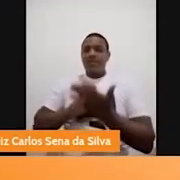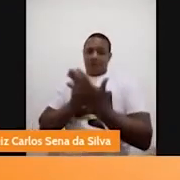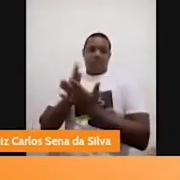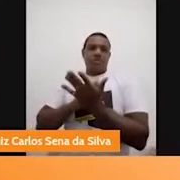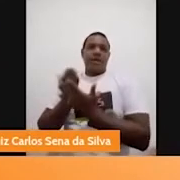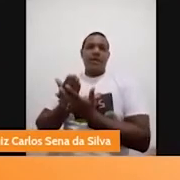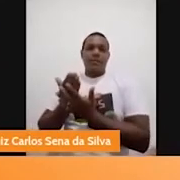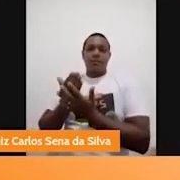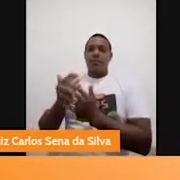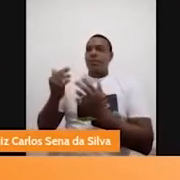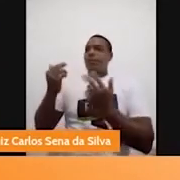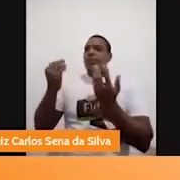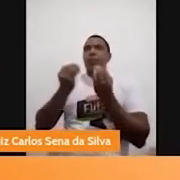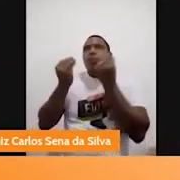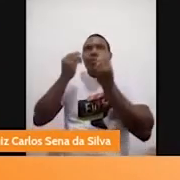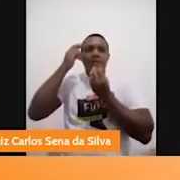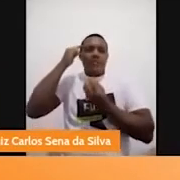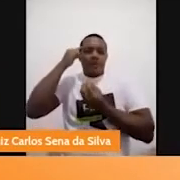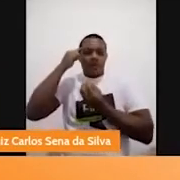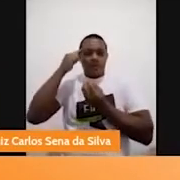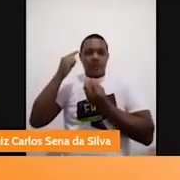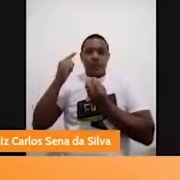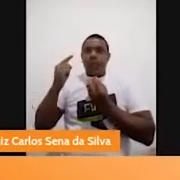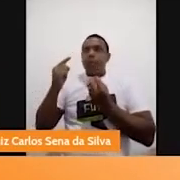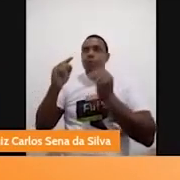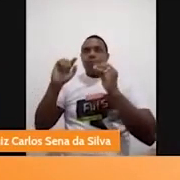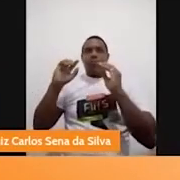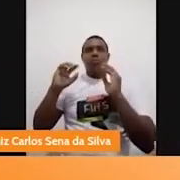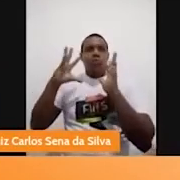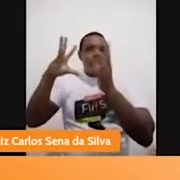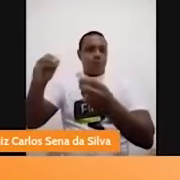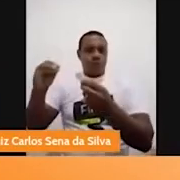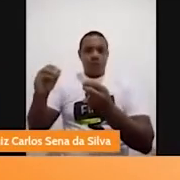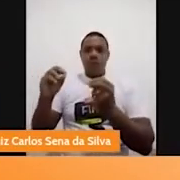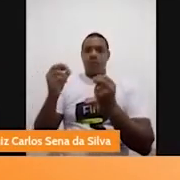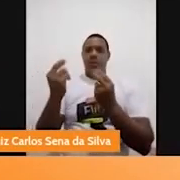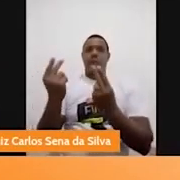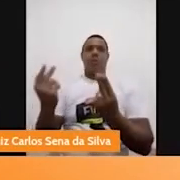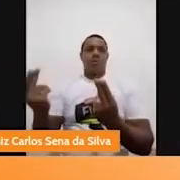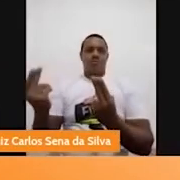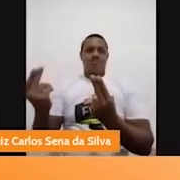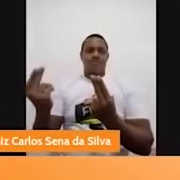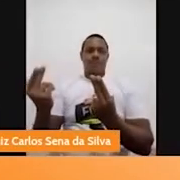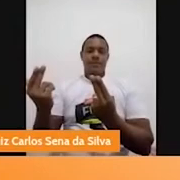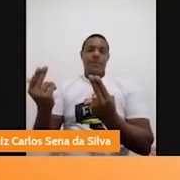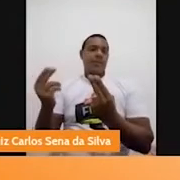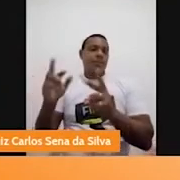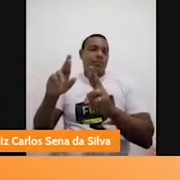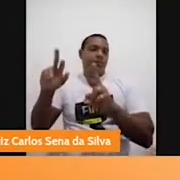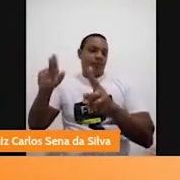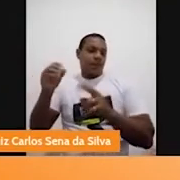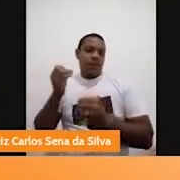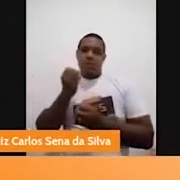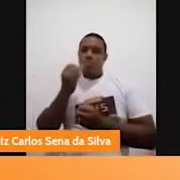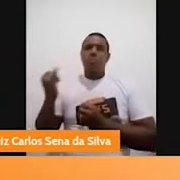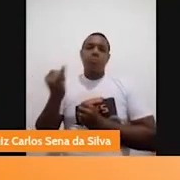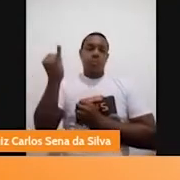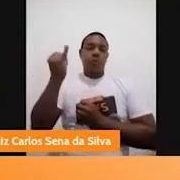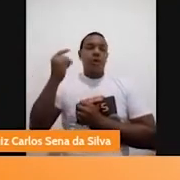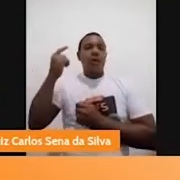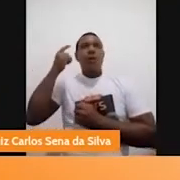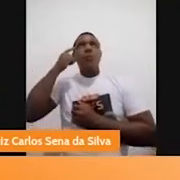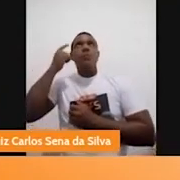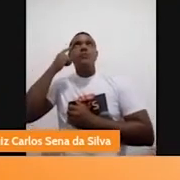Então, assim, eu pensei muito nisso quando